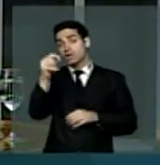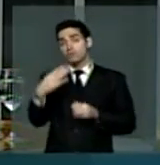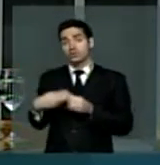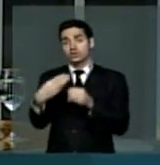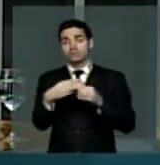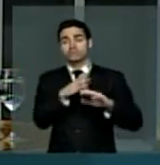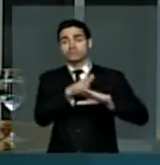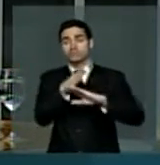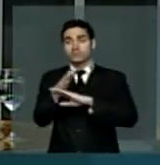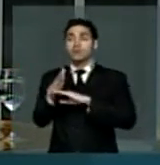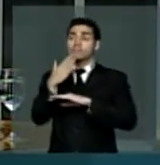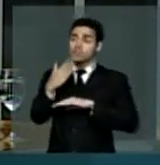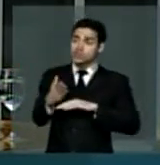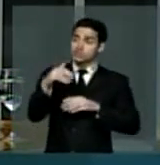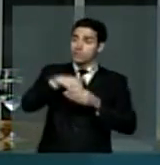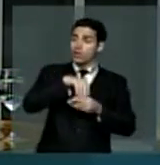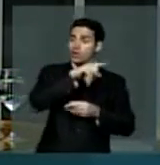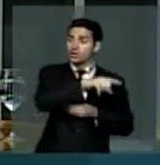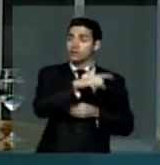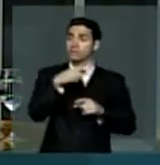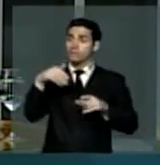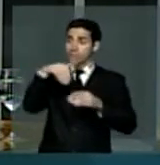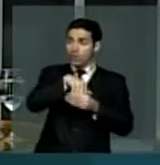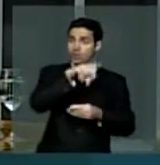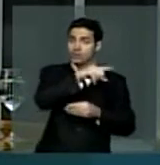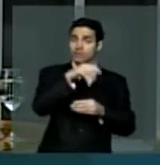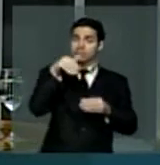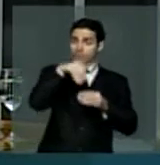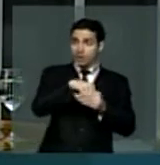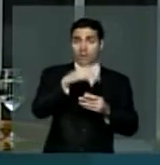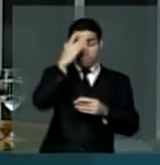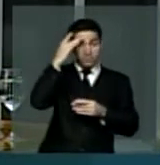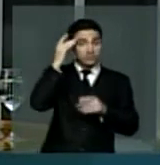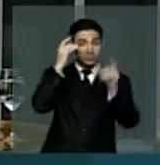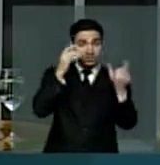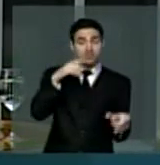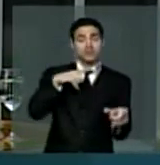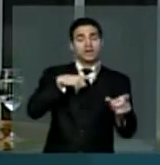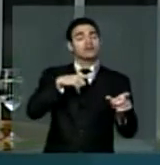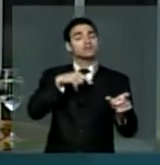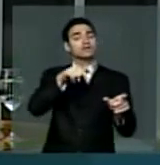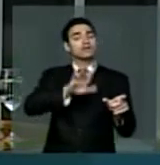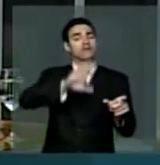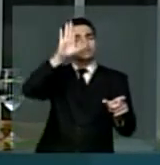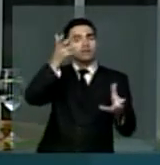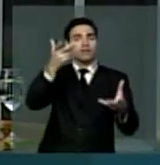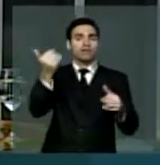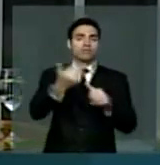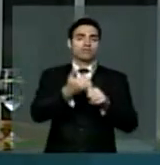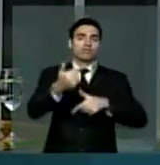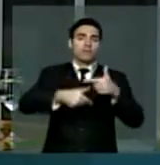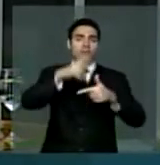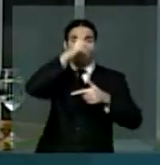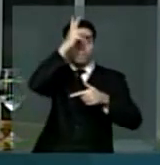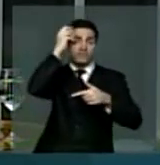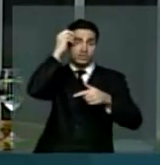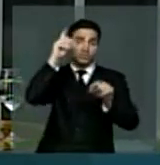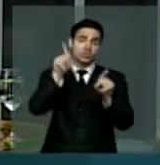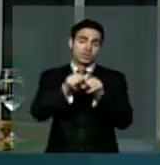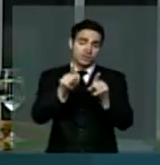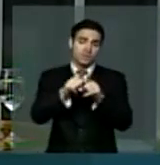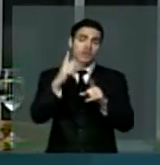companheiras e companheiros que querem ocupar espaços nas prefeituras e câmaras municipais.